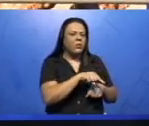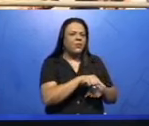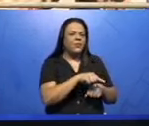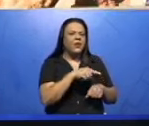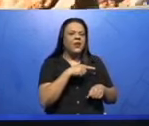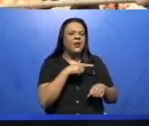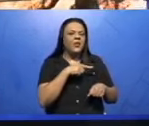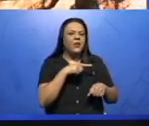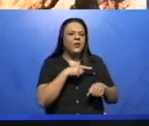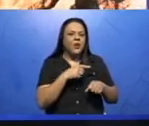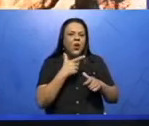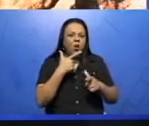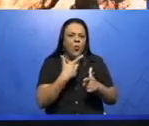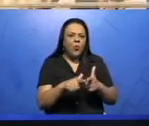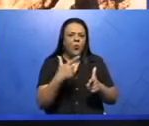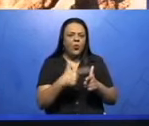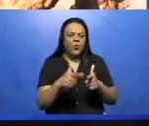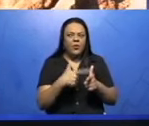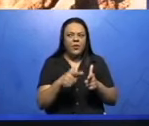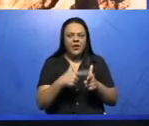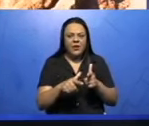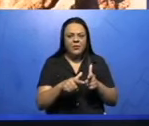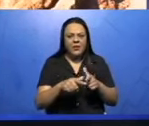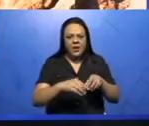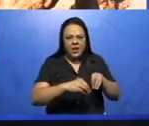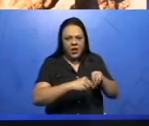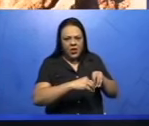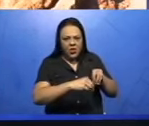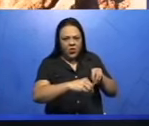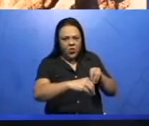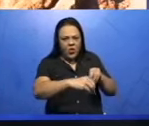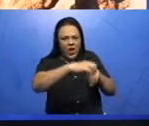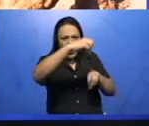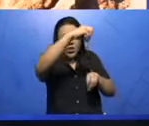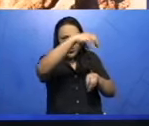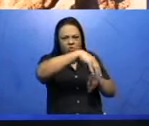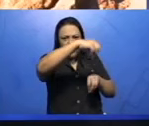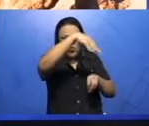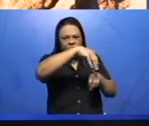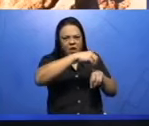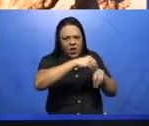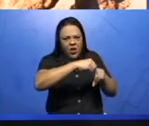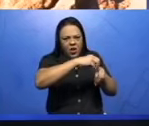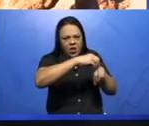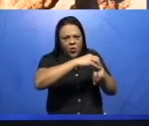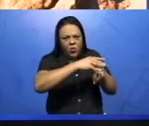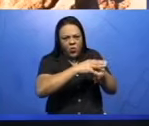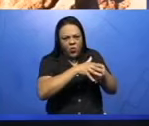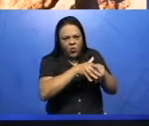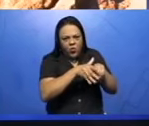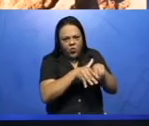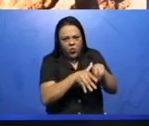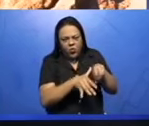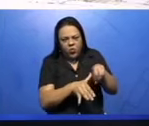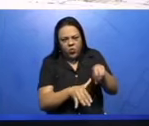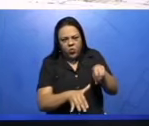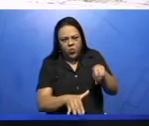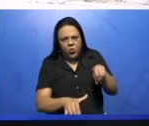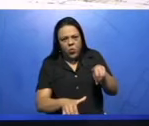laterização, que é através da intensa chuva, o solo vai perdendo seus nutrientes.